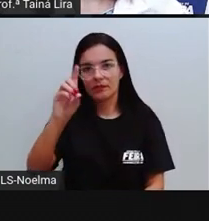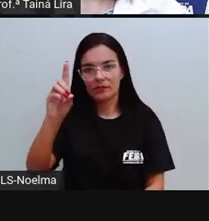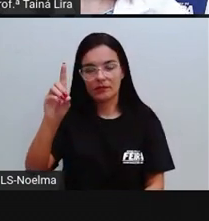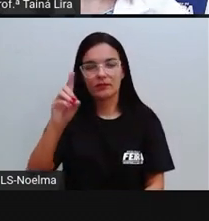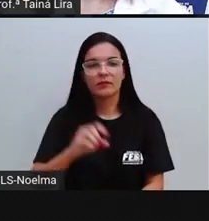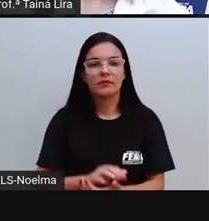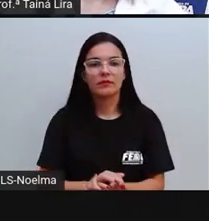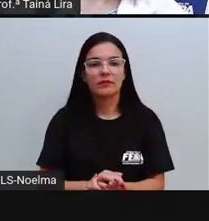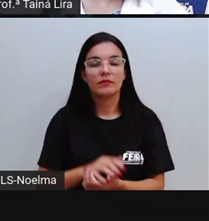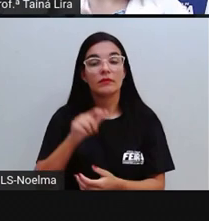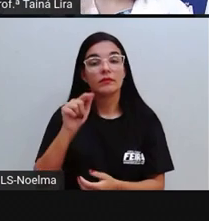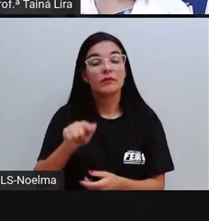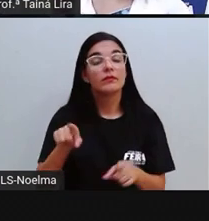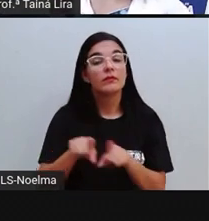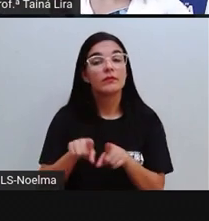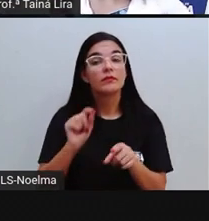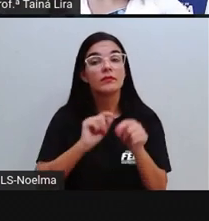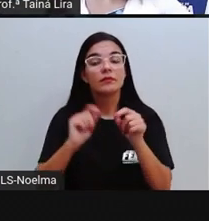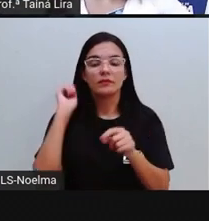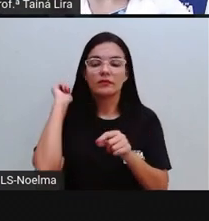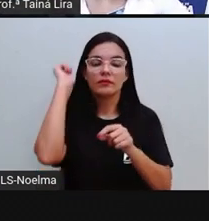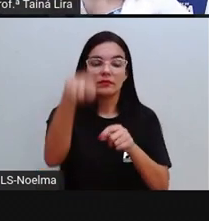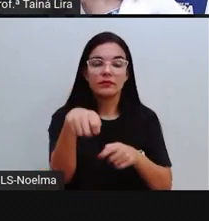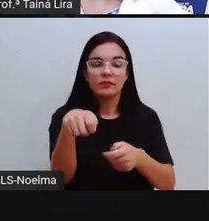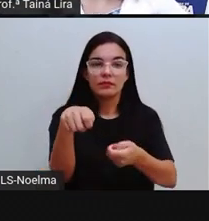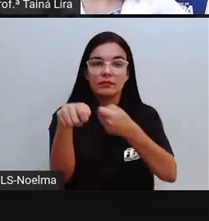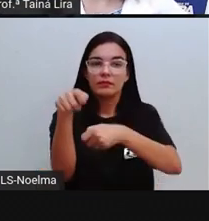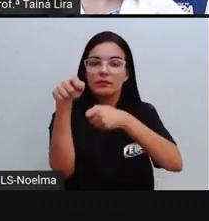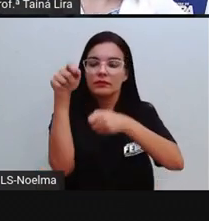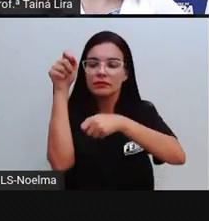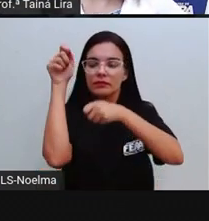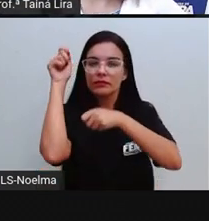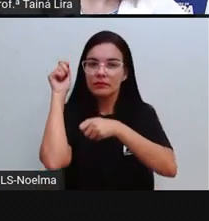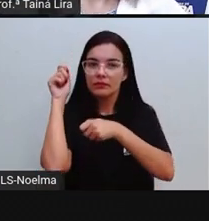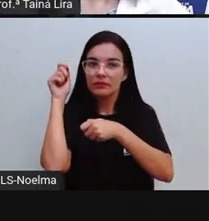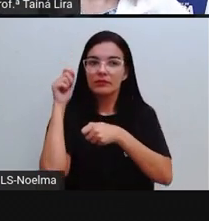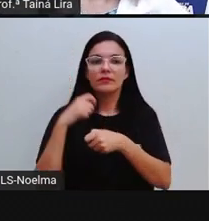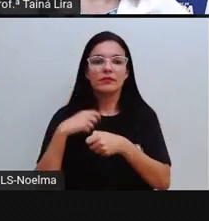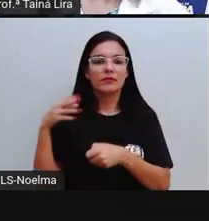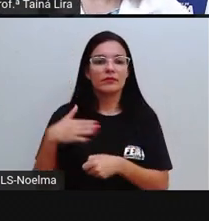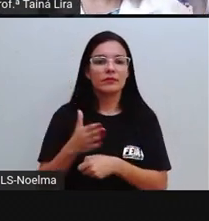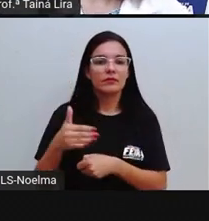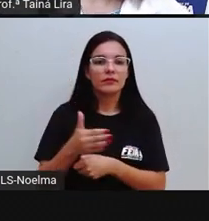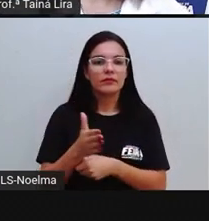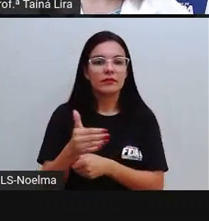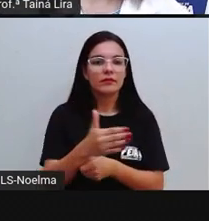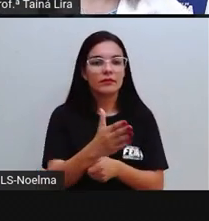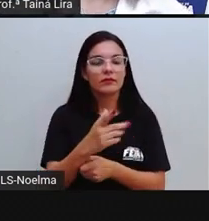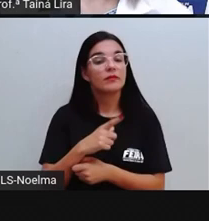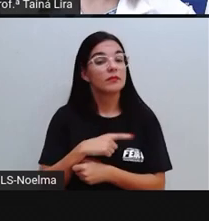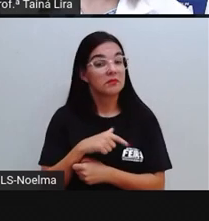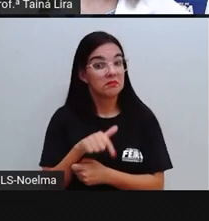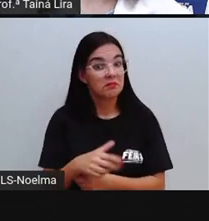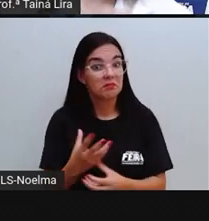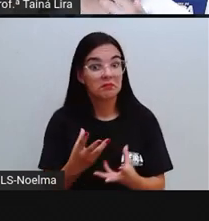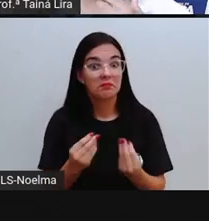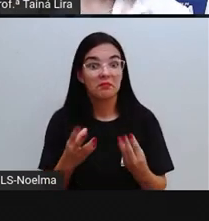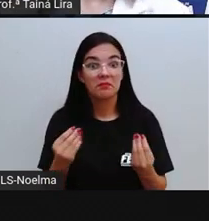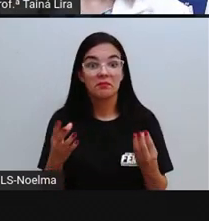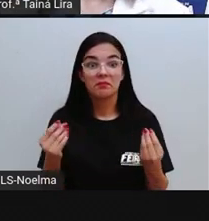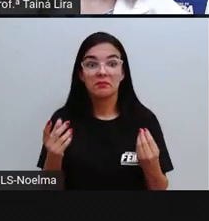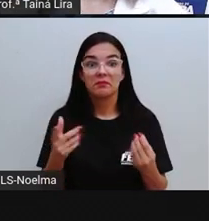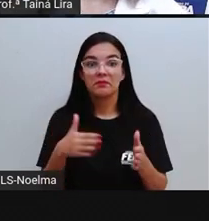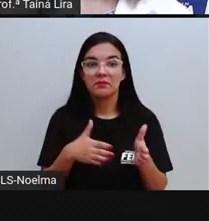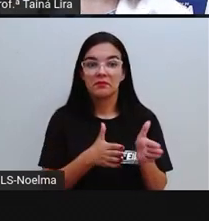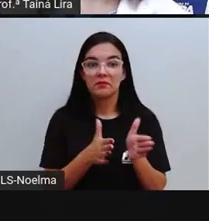também, a gente tem muito essa questão da pesca, porque nós temos aí muitos rios, a gente sabe que Feira de Santana